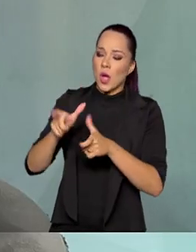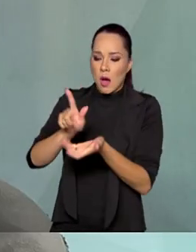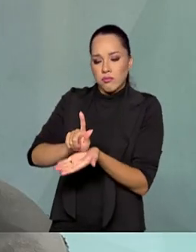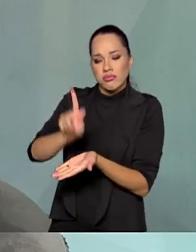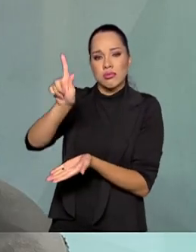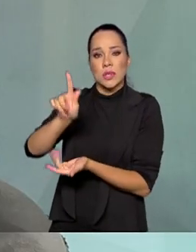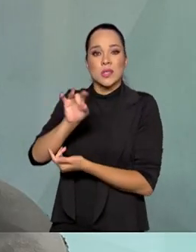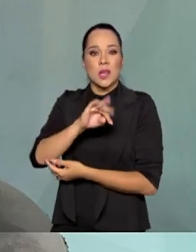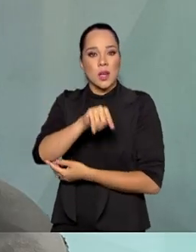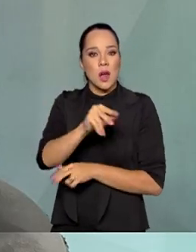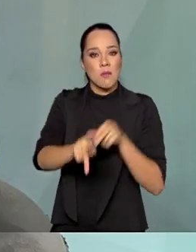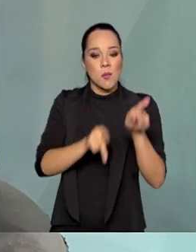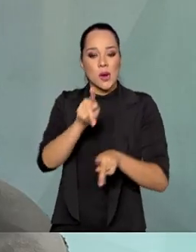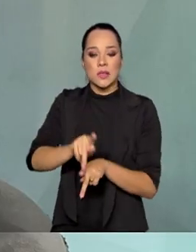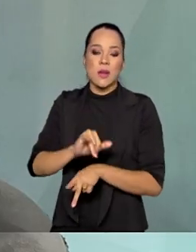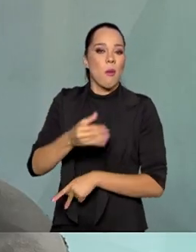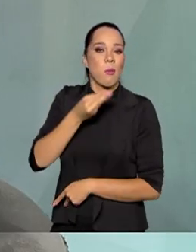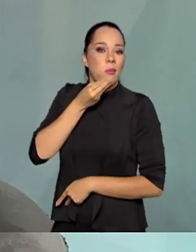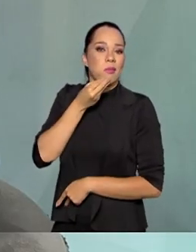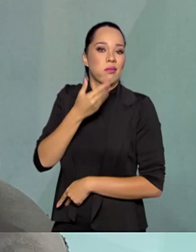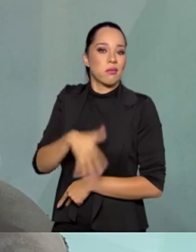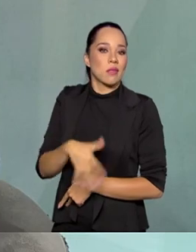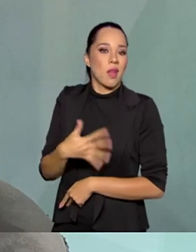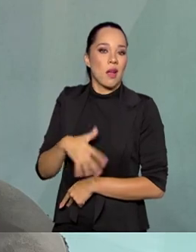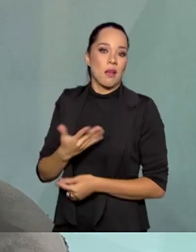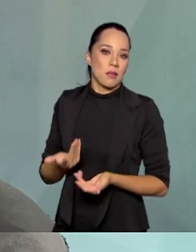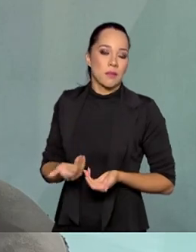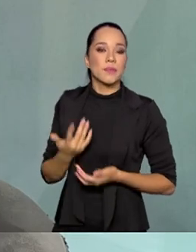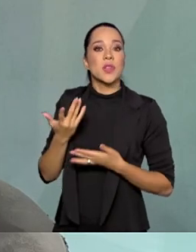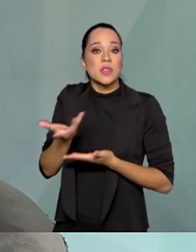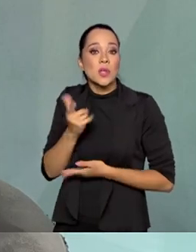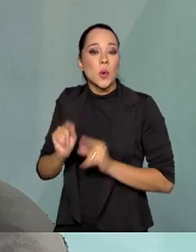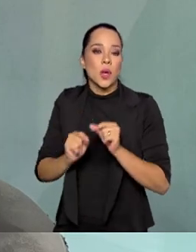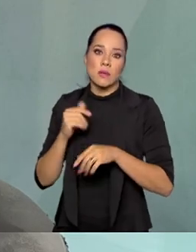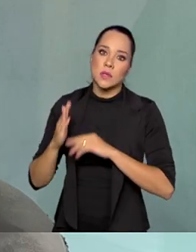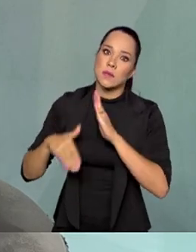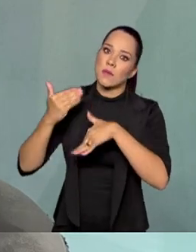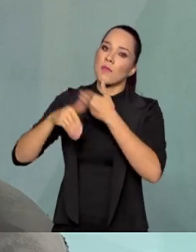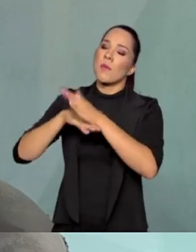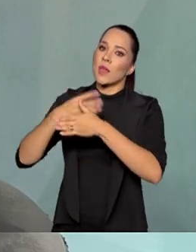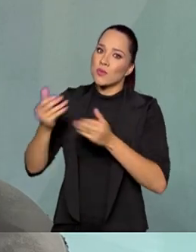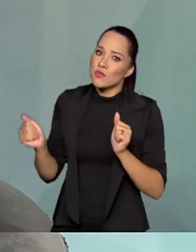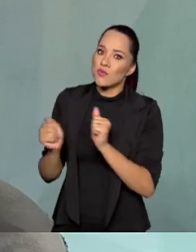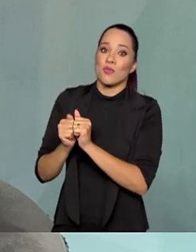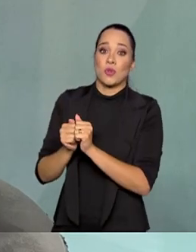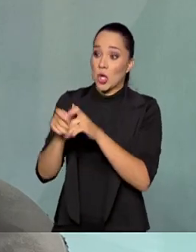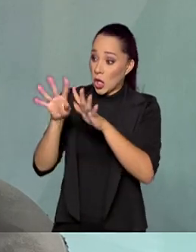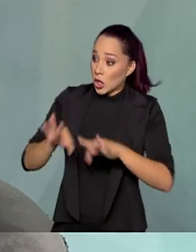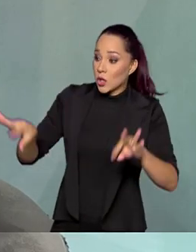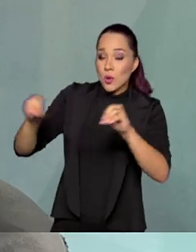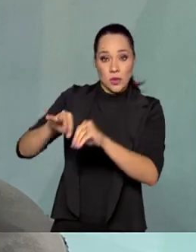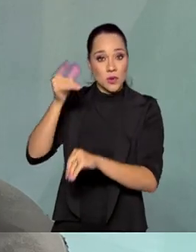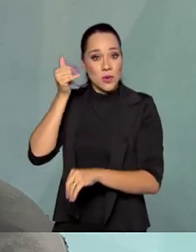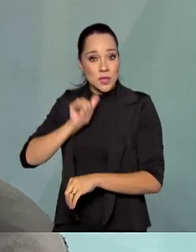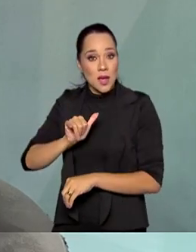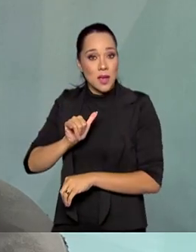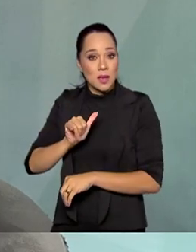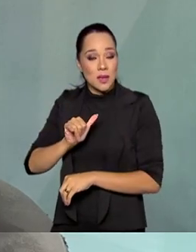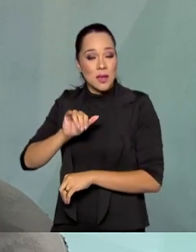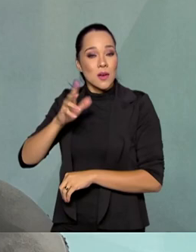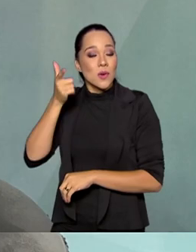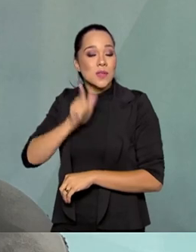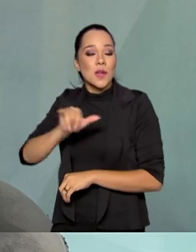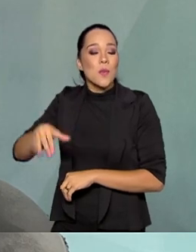mas a população não se favorecer disso. Nós queremos que haja um desenvolvimento integrado, que todos usufruam da oportunidade